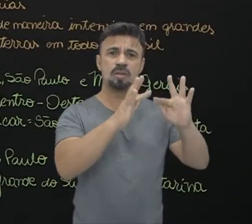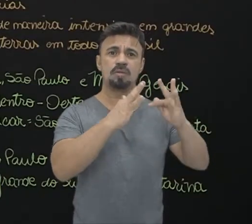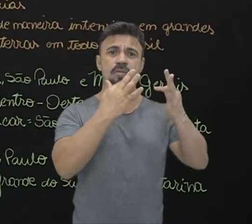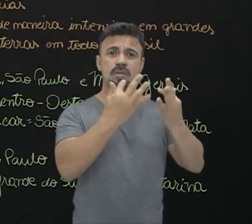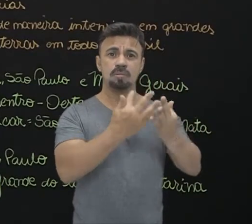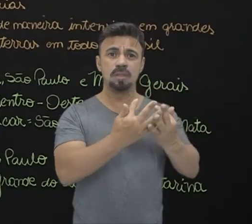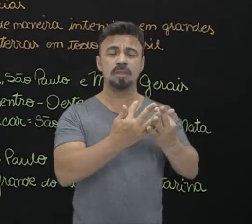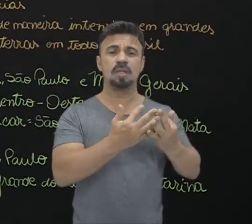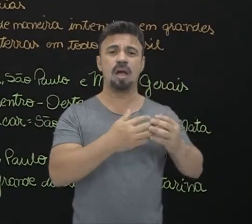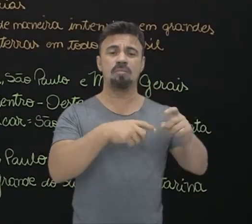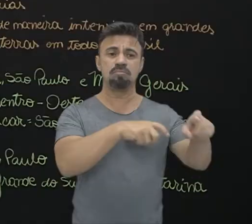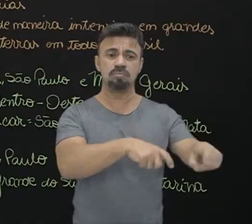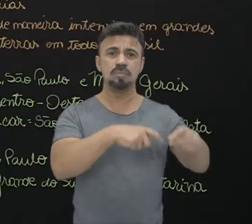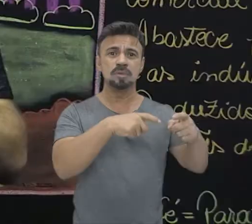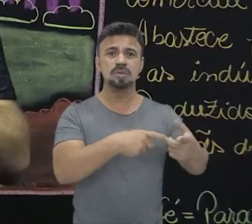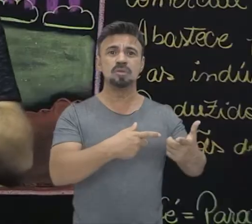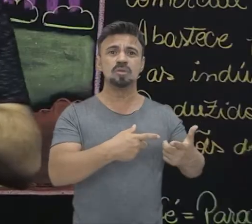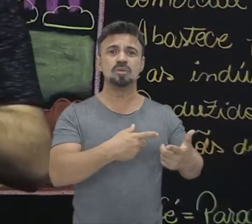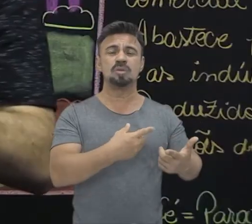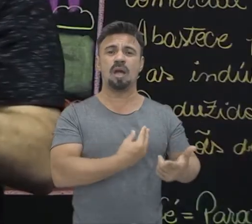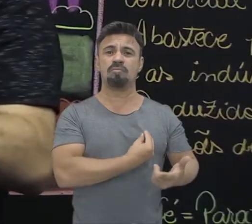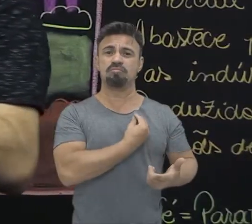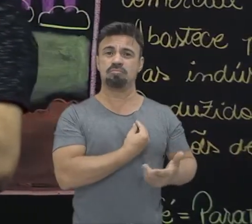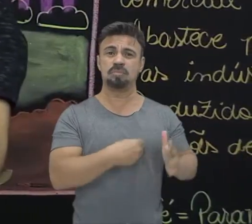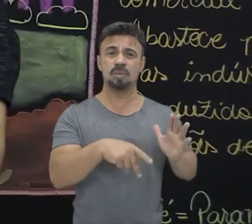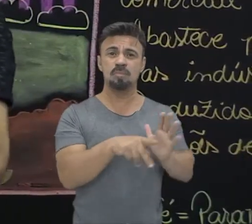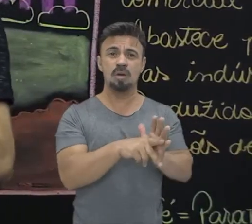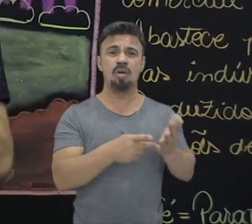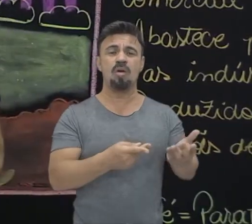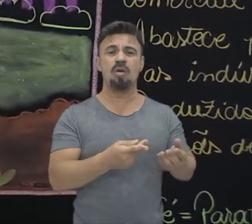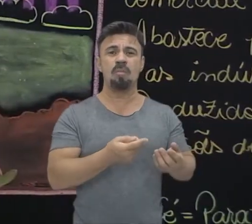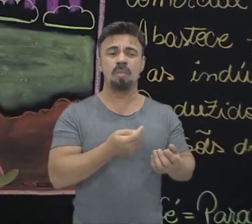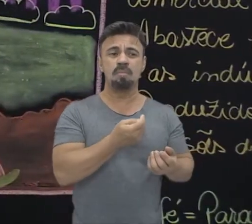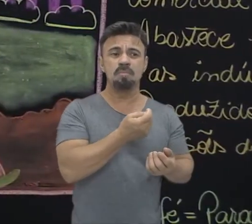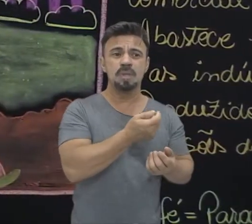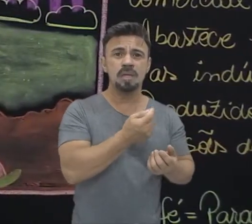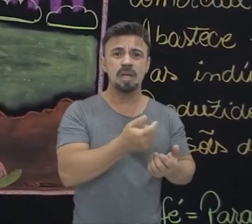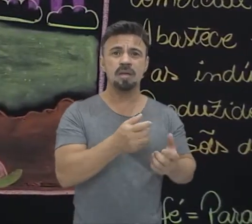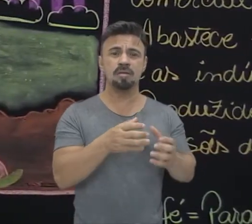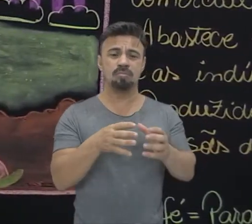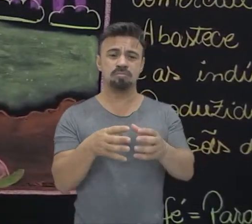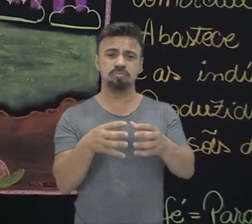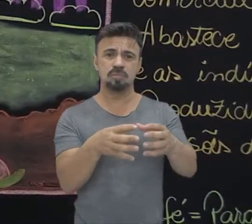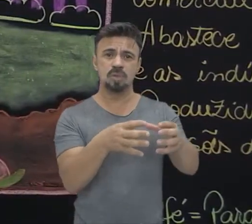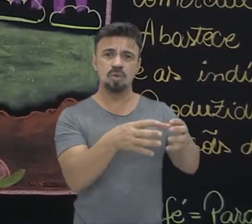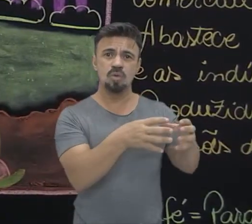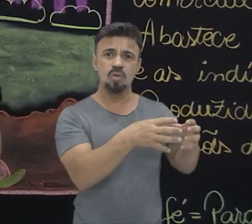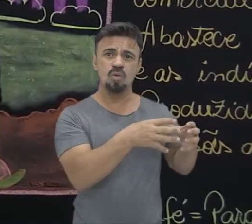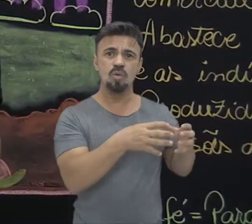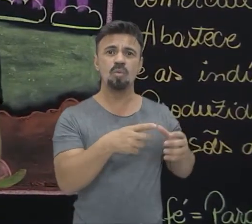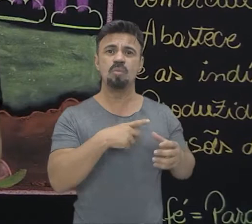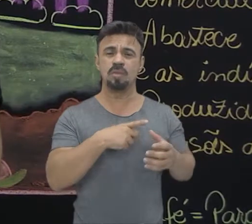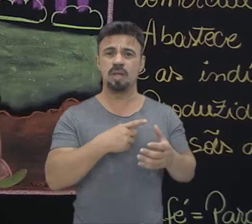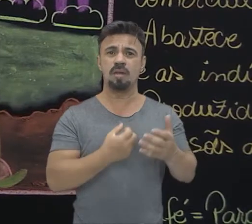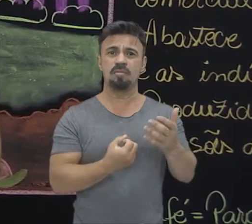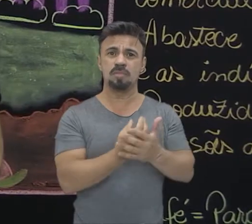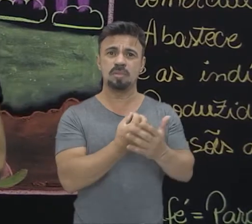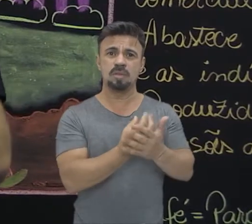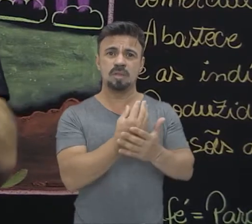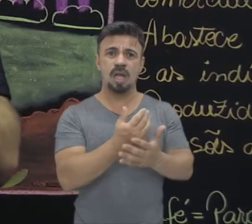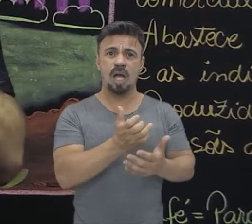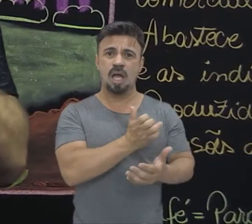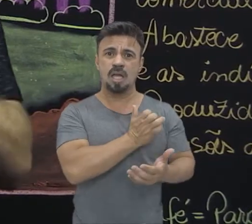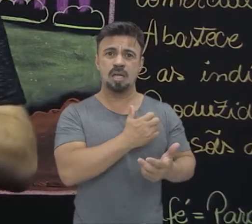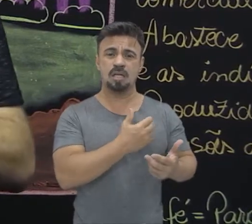agricultura de subsistência, agricultura de pequenas cooperativas que vão gerar riqueza